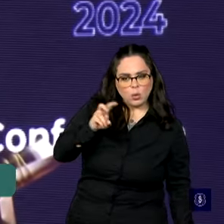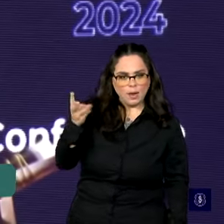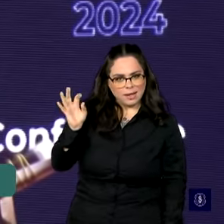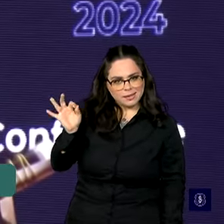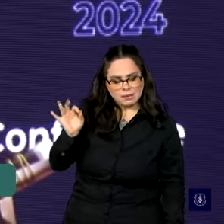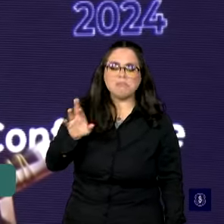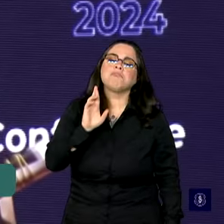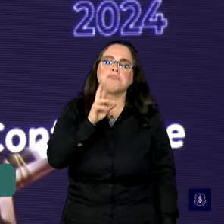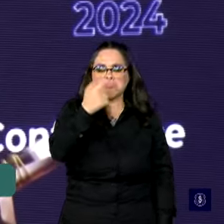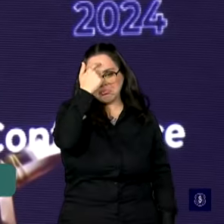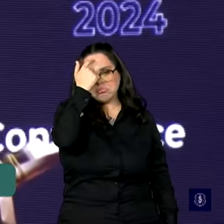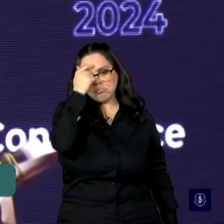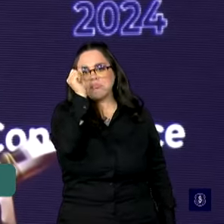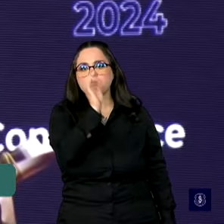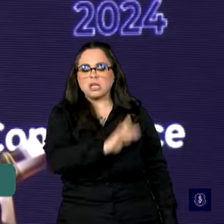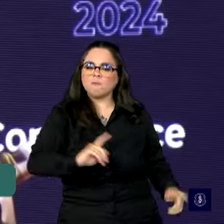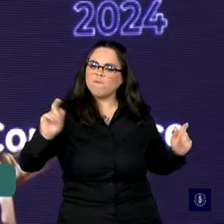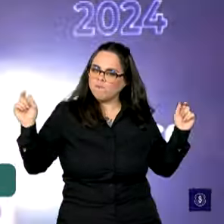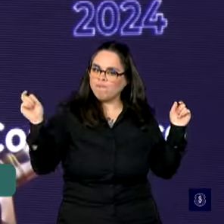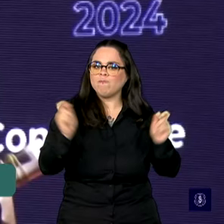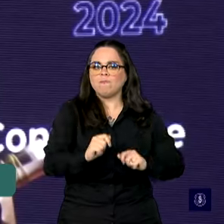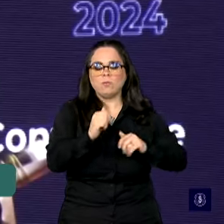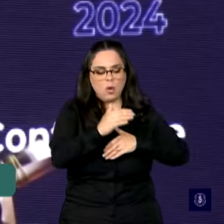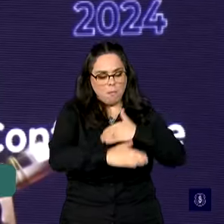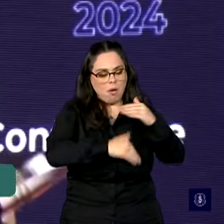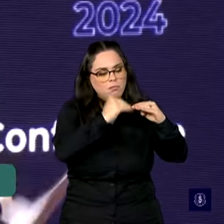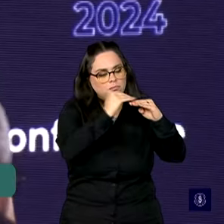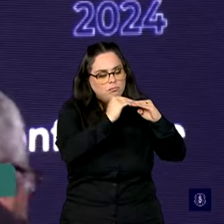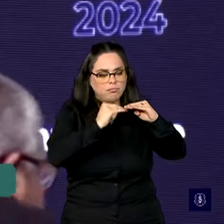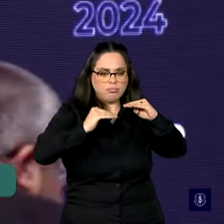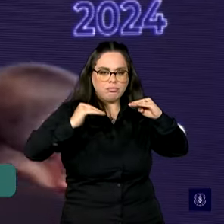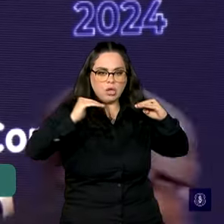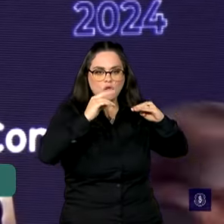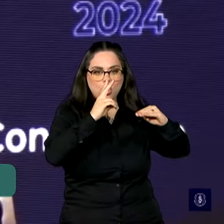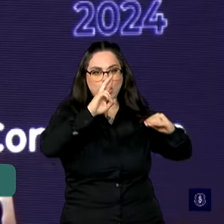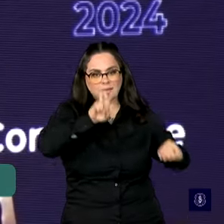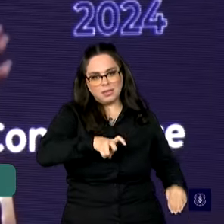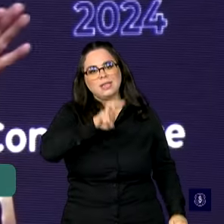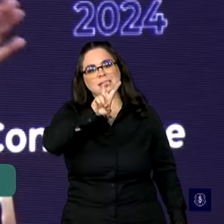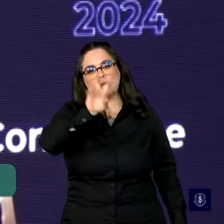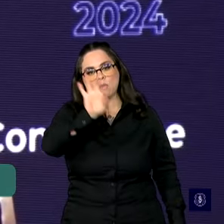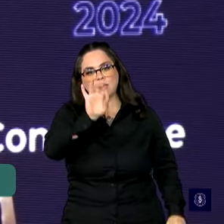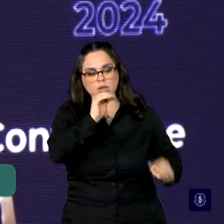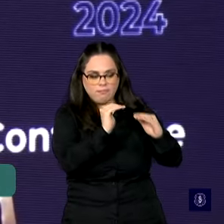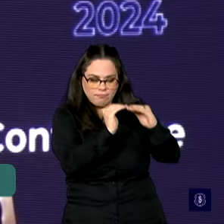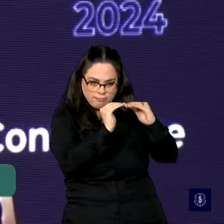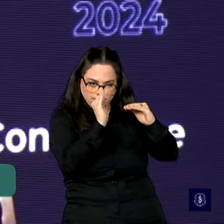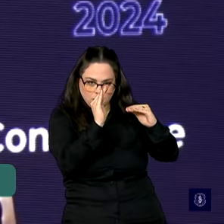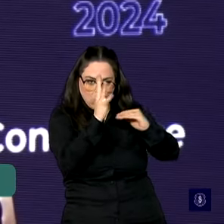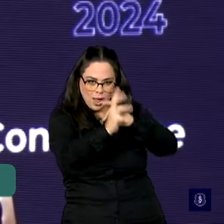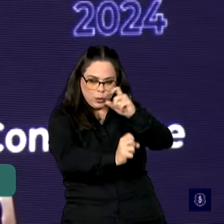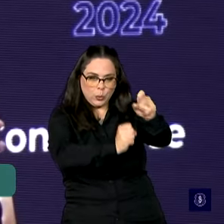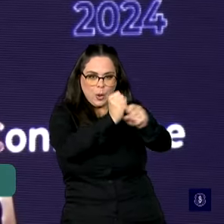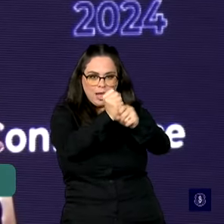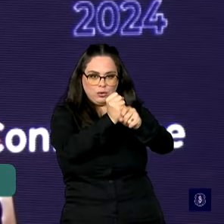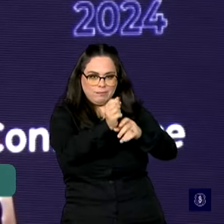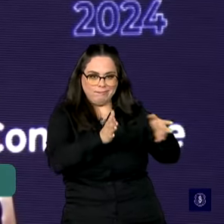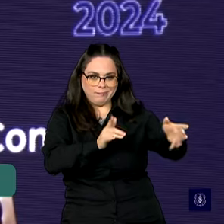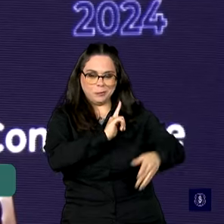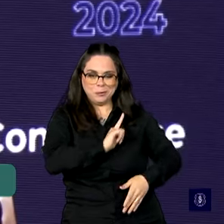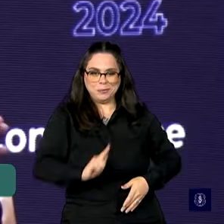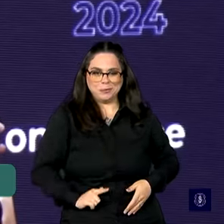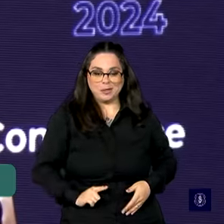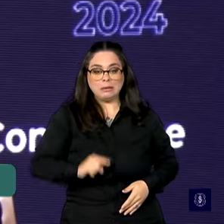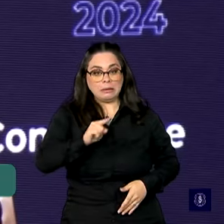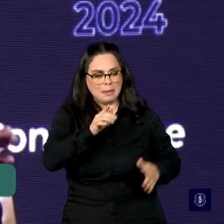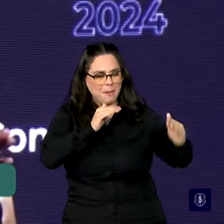Eu penso que o Brasil tem todas as condições de crescer acima de 2,5% nos quatro anos do mandato. Eu